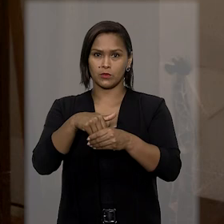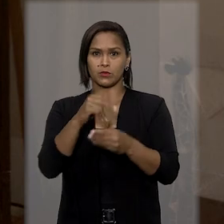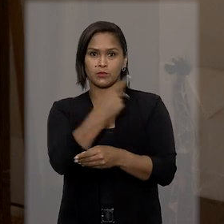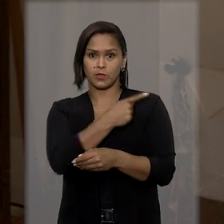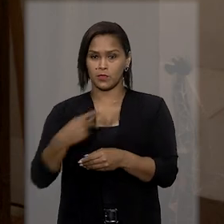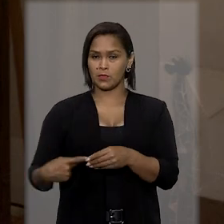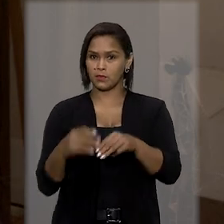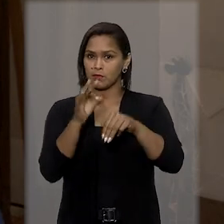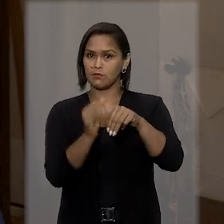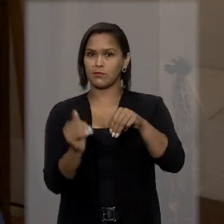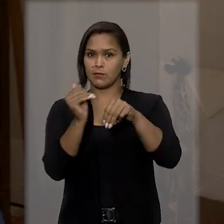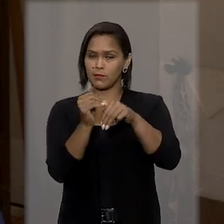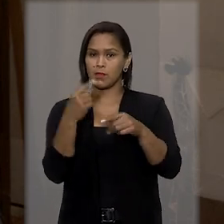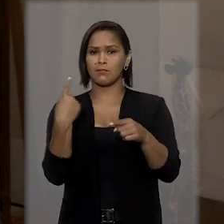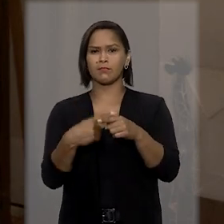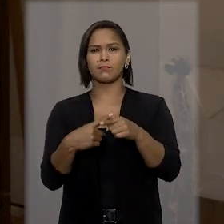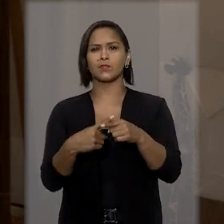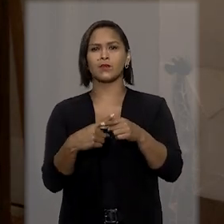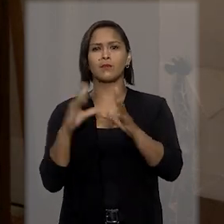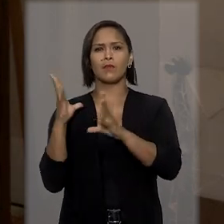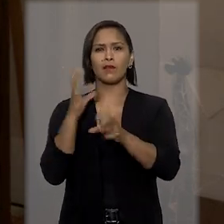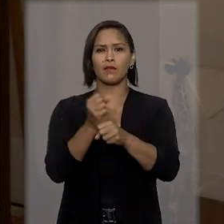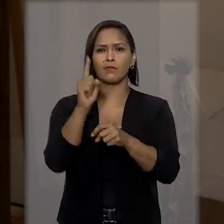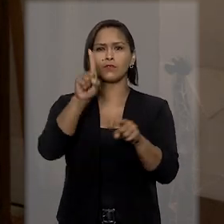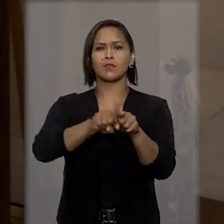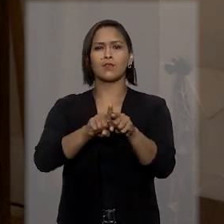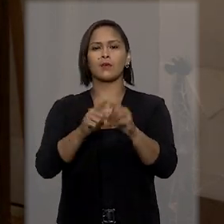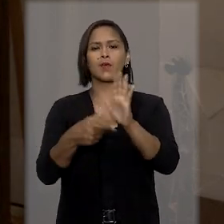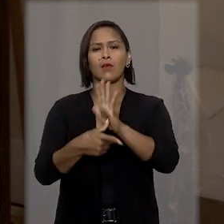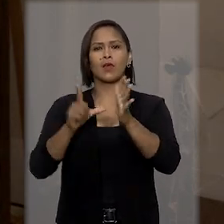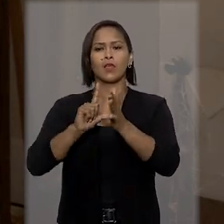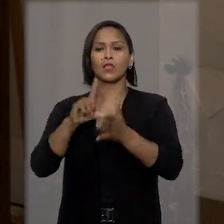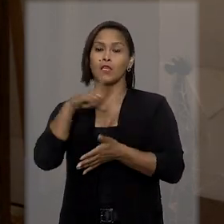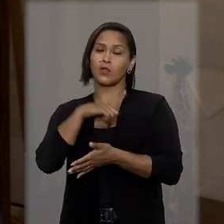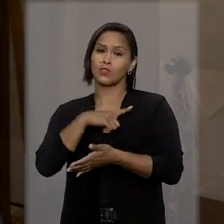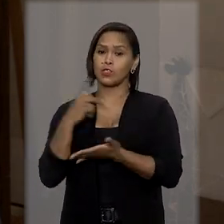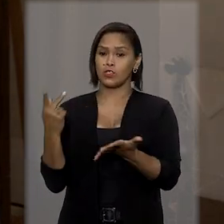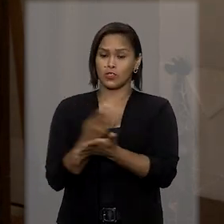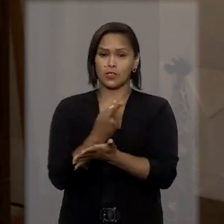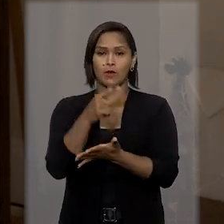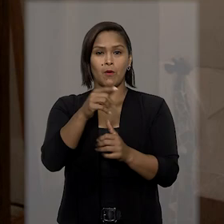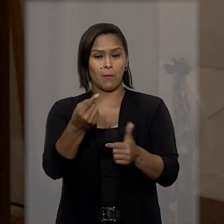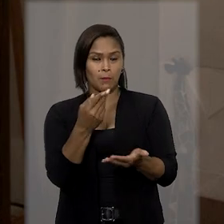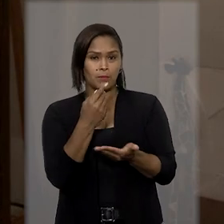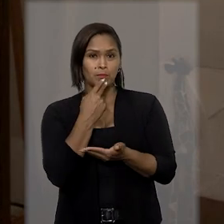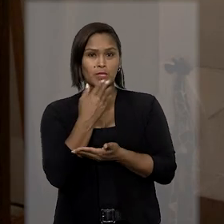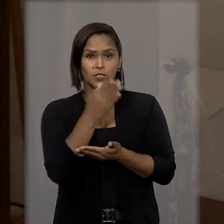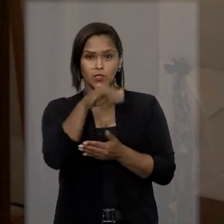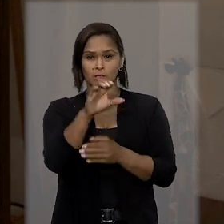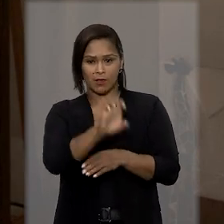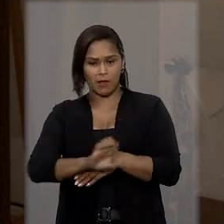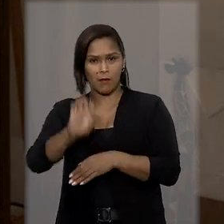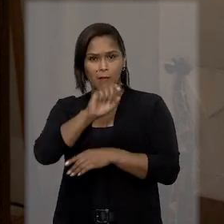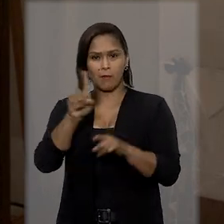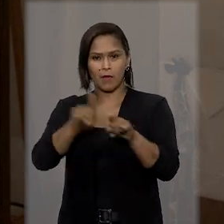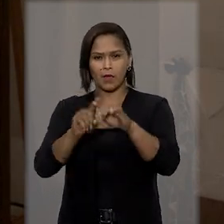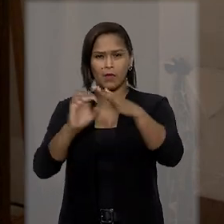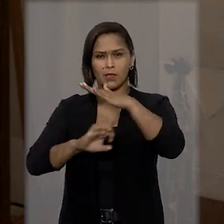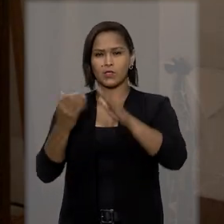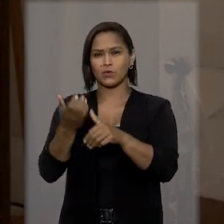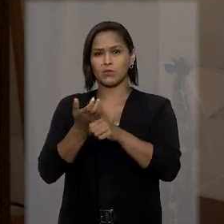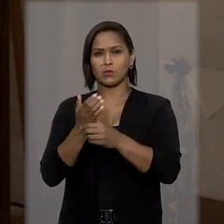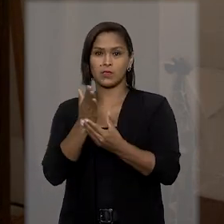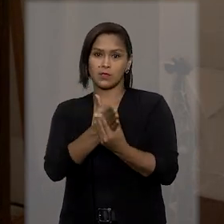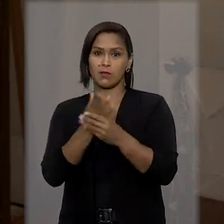STJ, ministro Humberto Martins, pela revisão de uma decisão anterior, que havia indeferido o pedido da ANEL de suspensão da liminar.